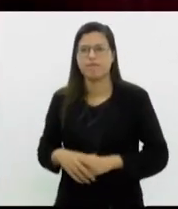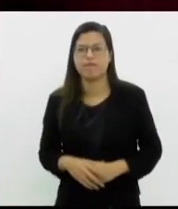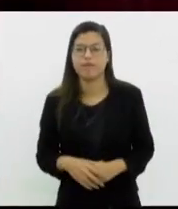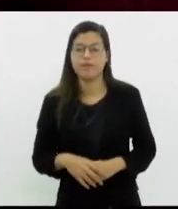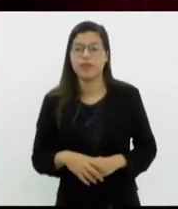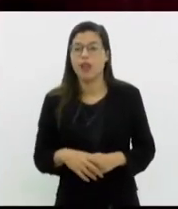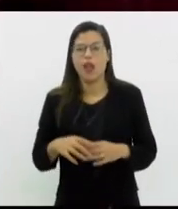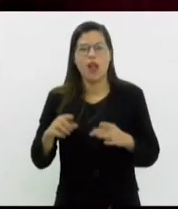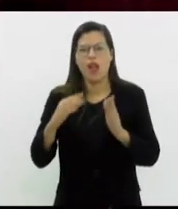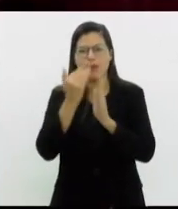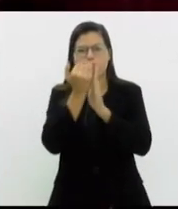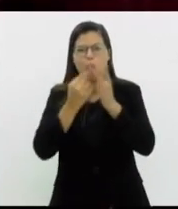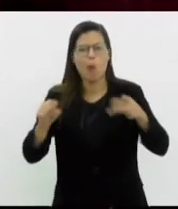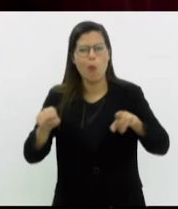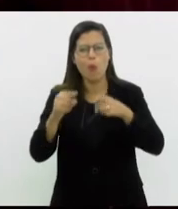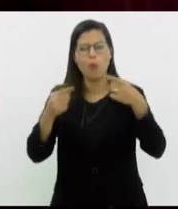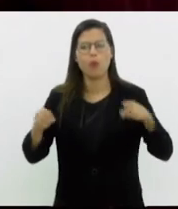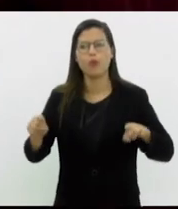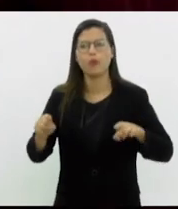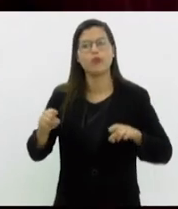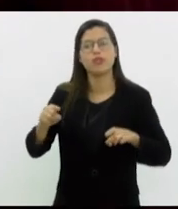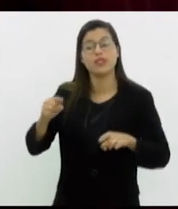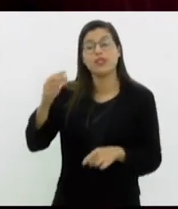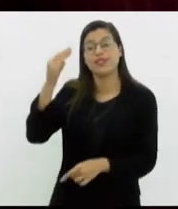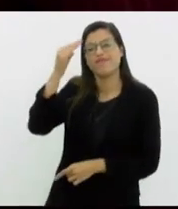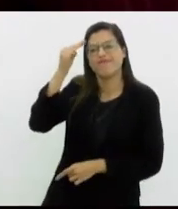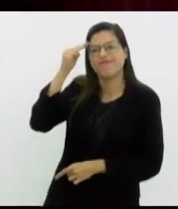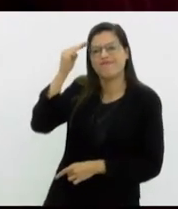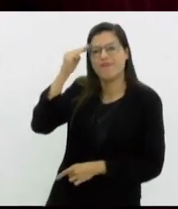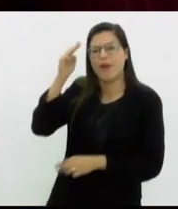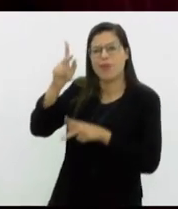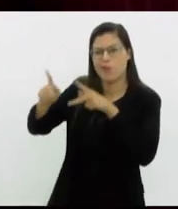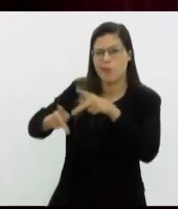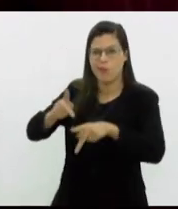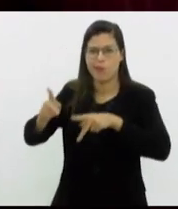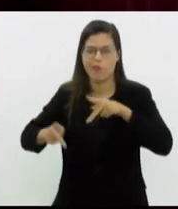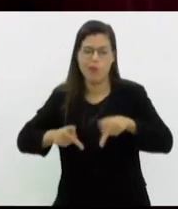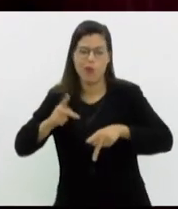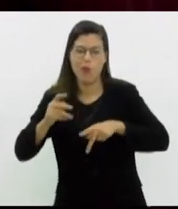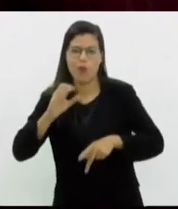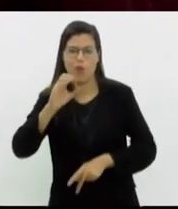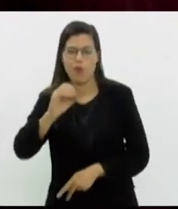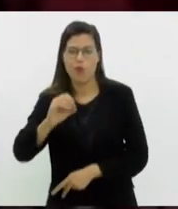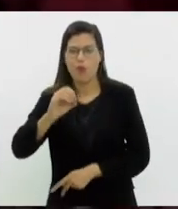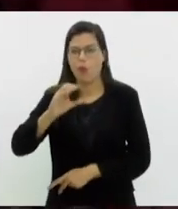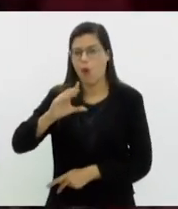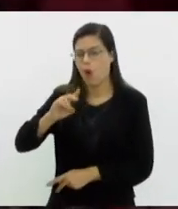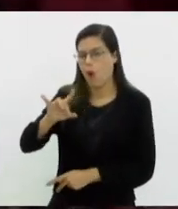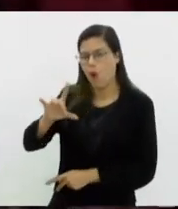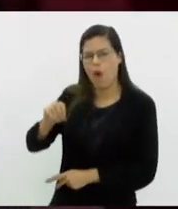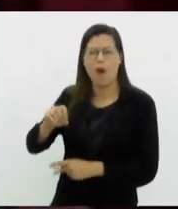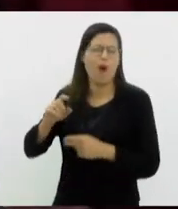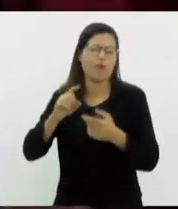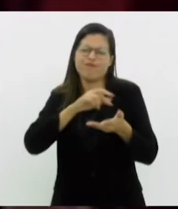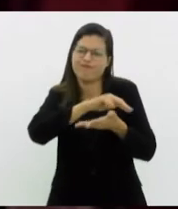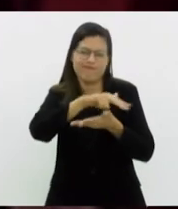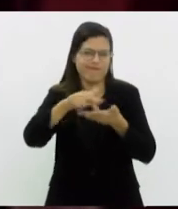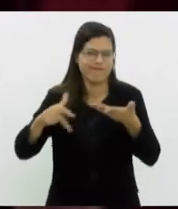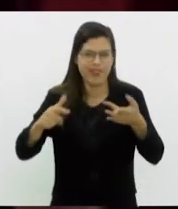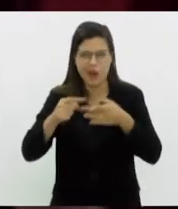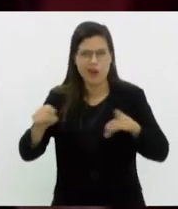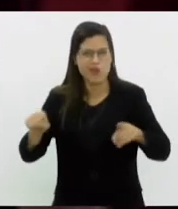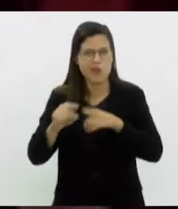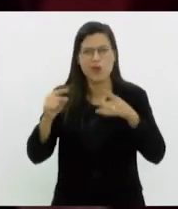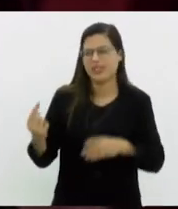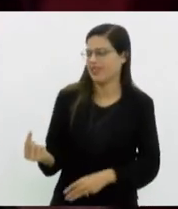repertório traz músicas que fazem parte da memória afetiva do público, como O Óculos, Será Que Vai Chover?, Meu Erro?, Lanterna